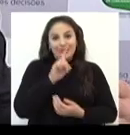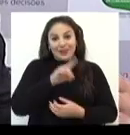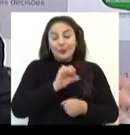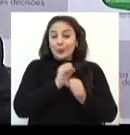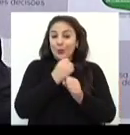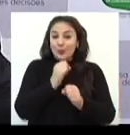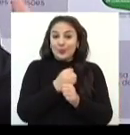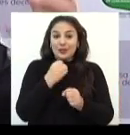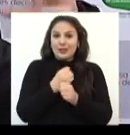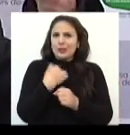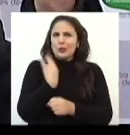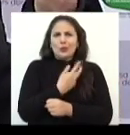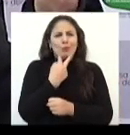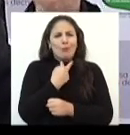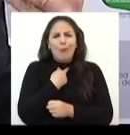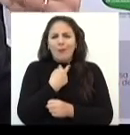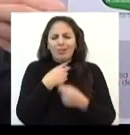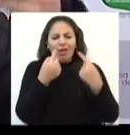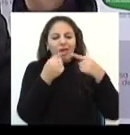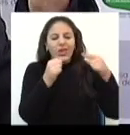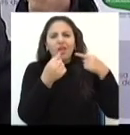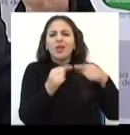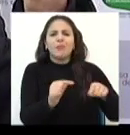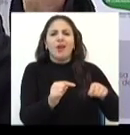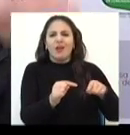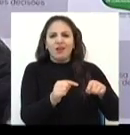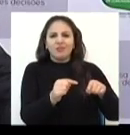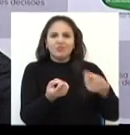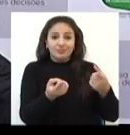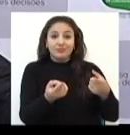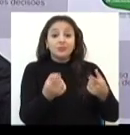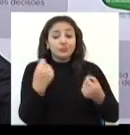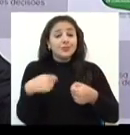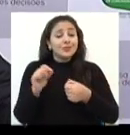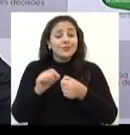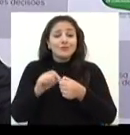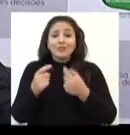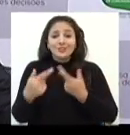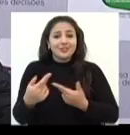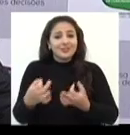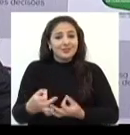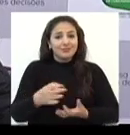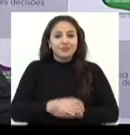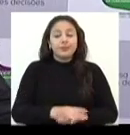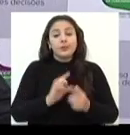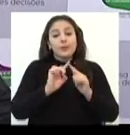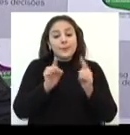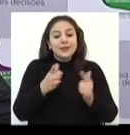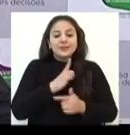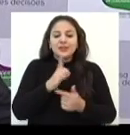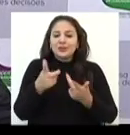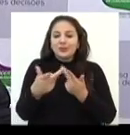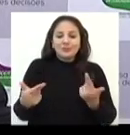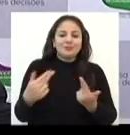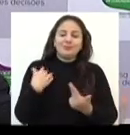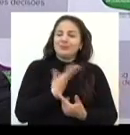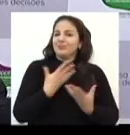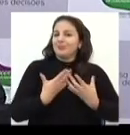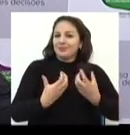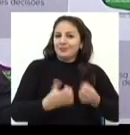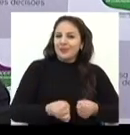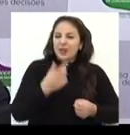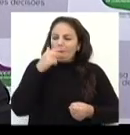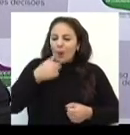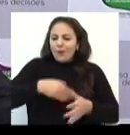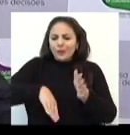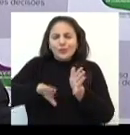que não podemos criticar, porque essa obra, ela deveria ser fido, feita. Só que tem coisas inaceitáveis, como, por